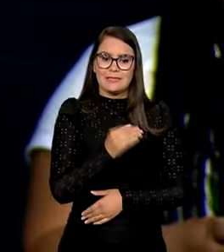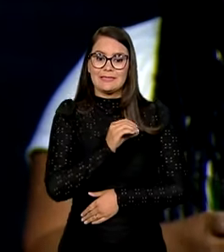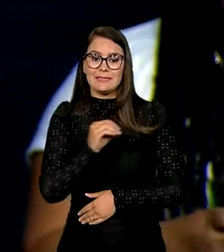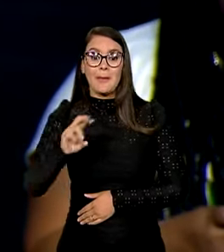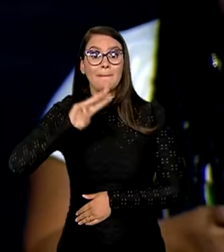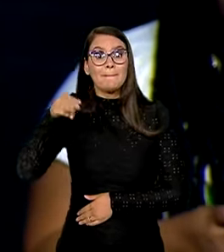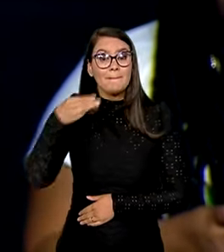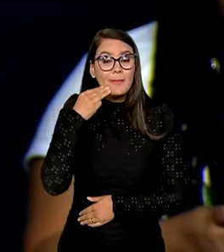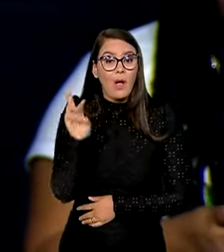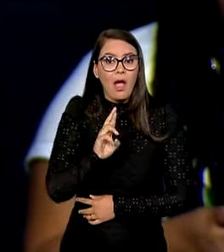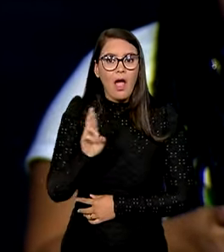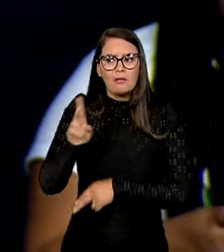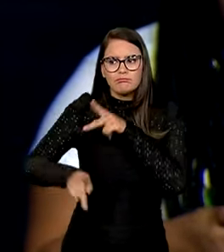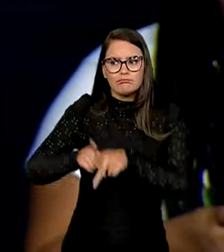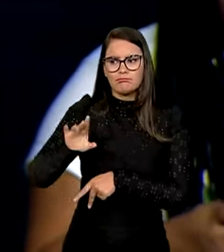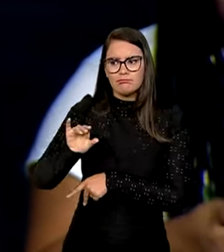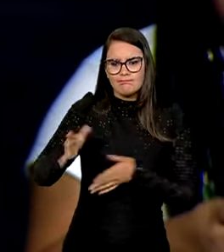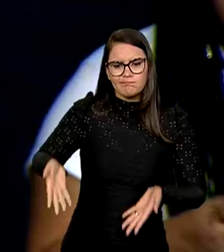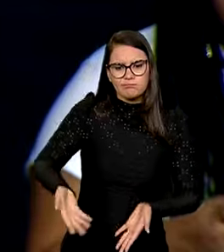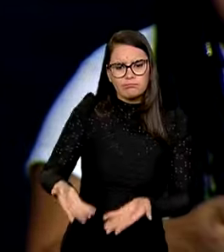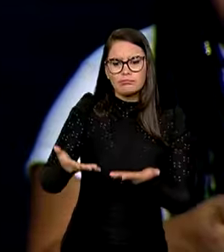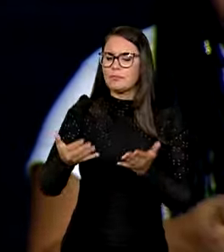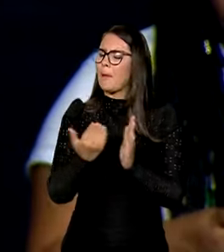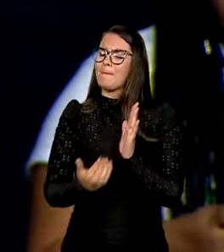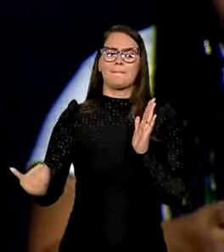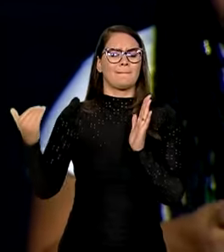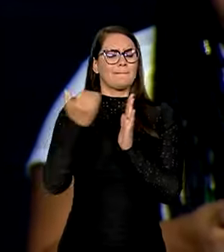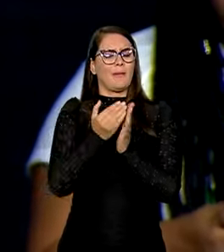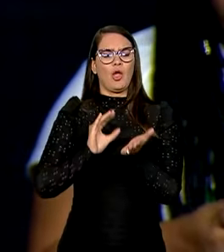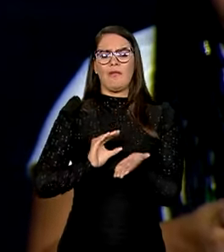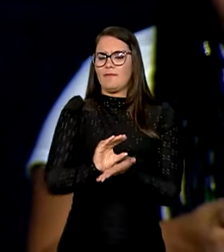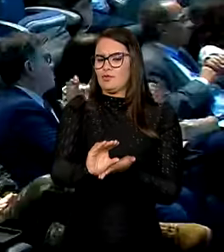reais em ação de popularização da ciência. É o maior investimento...